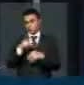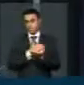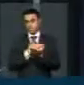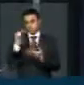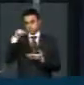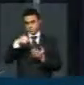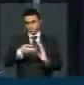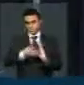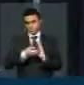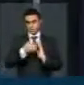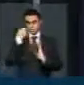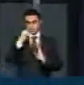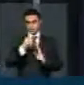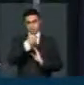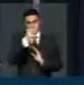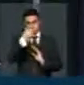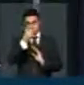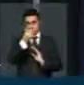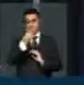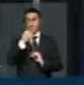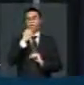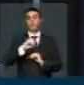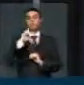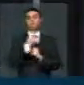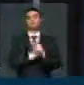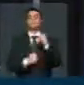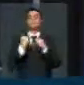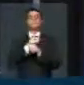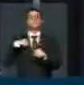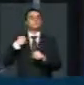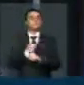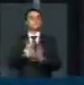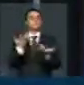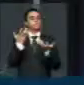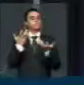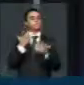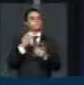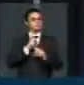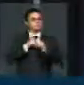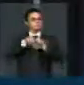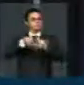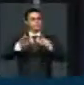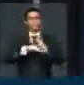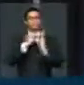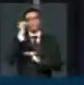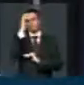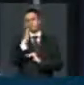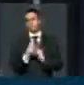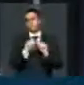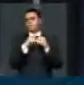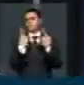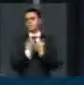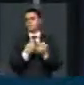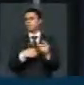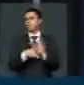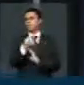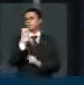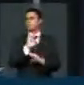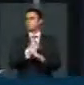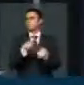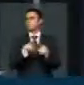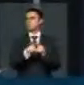nessa Casa no dia 16 de outubro do ano passado e nós queremos que se espalhe para todo o Brasil, nas Assembleias Ativas dos Estados,